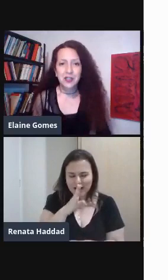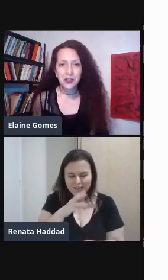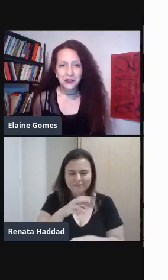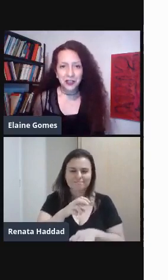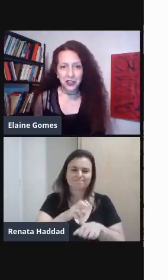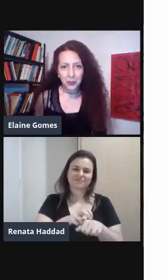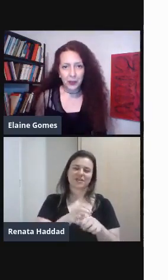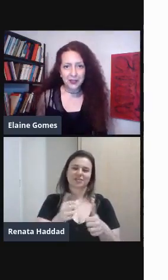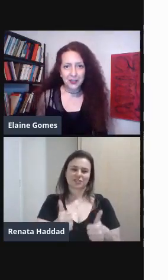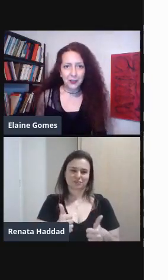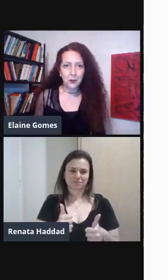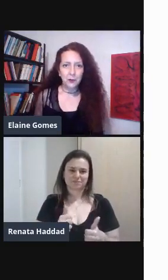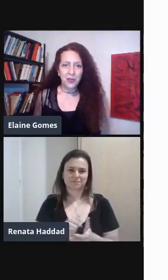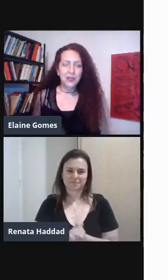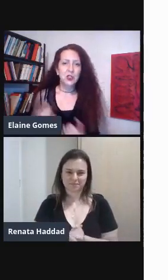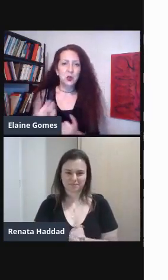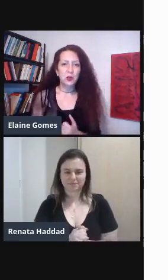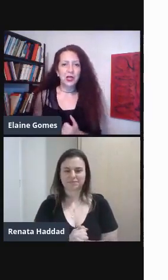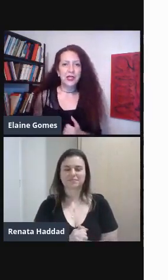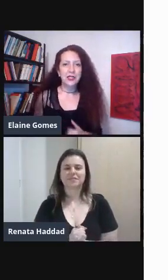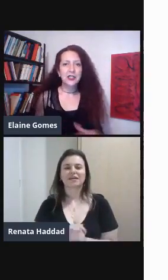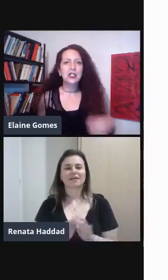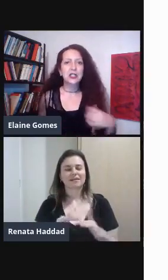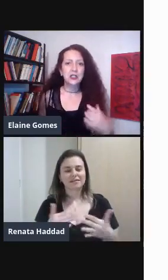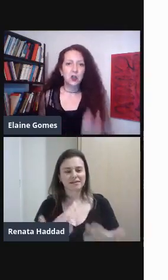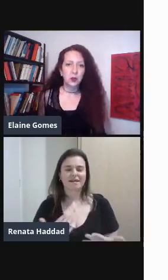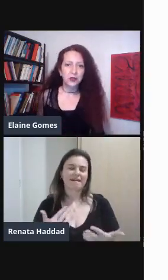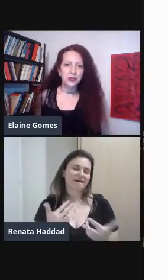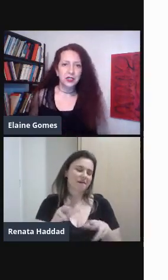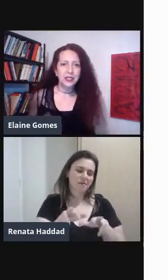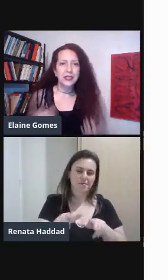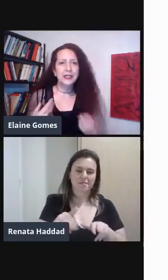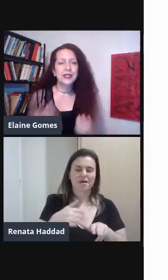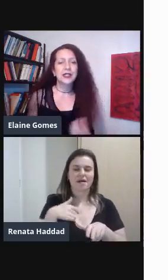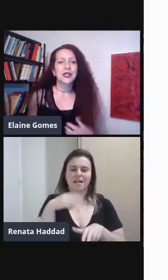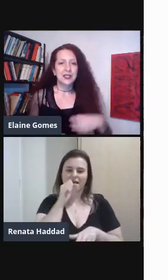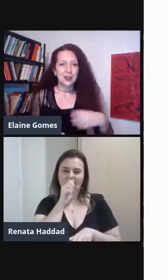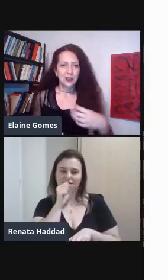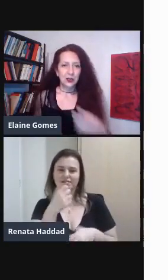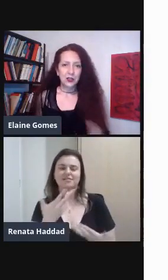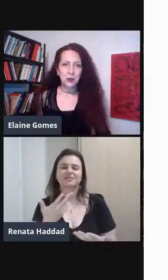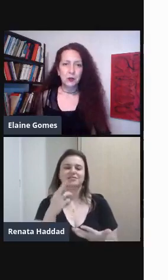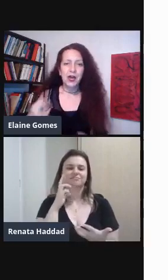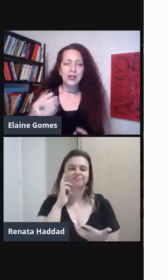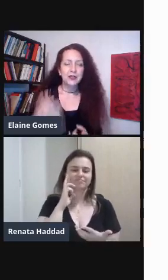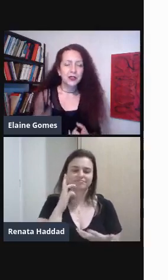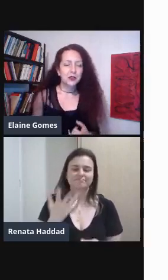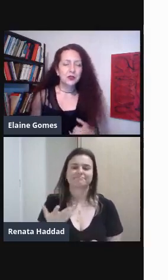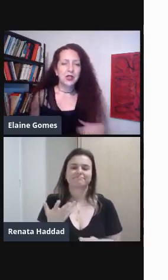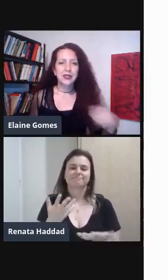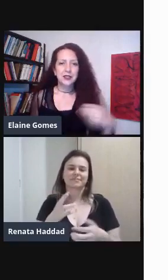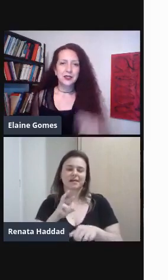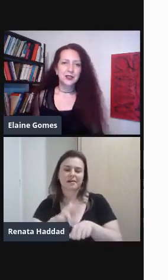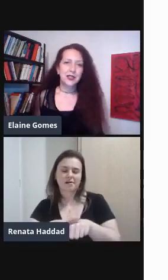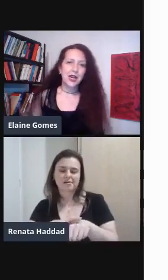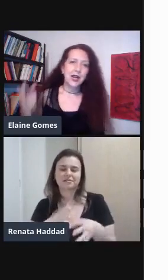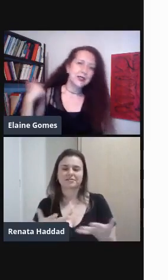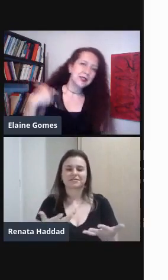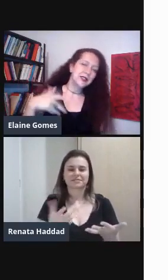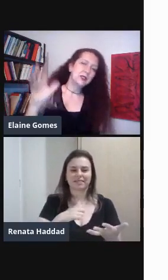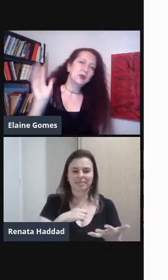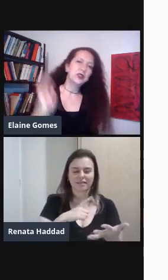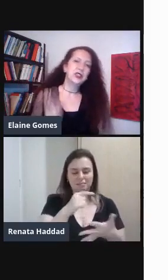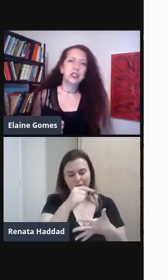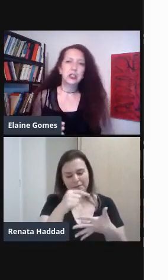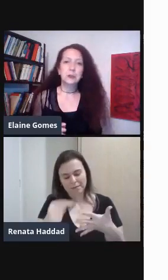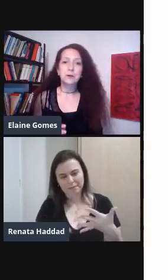aí eu já tenho O verde aparecendo Assim como laranja Assim como violeta Que são as cores primárias Secundárias Terciárias